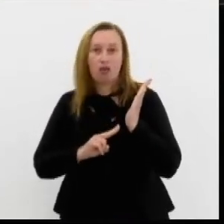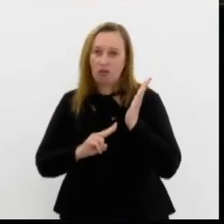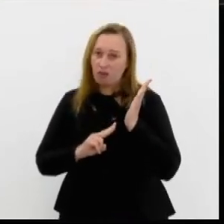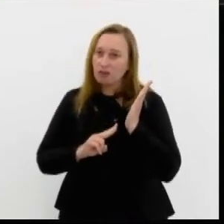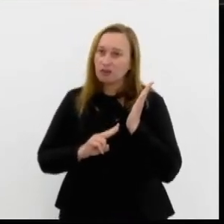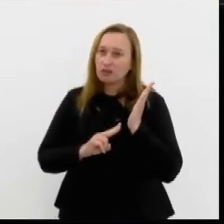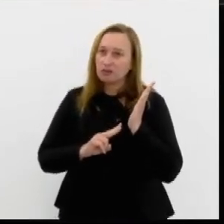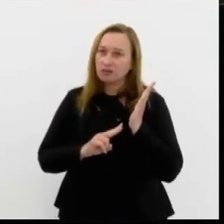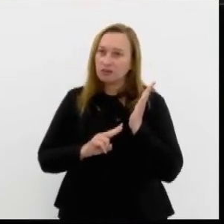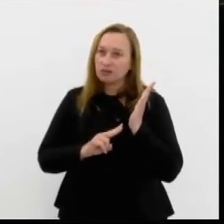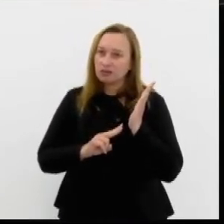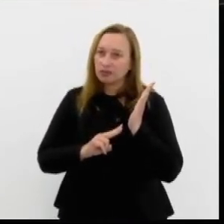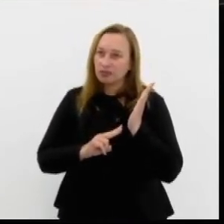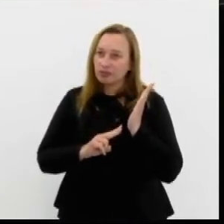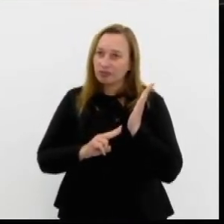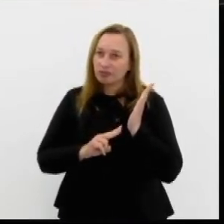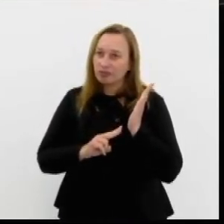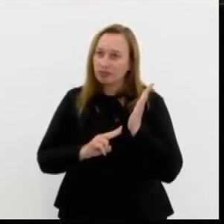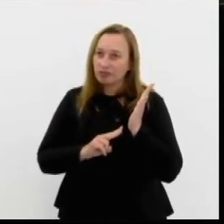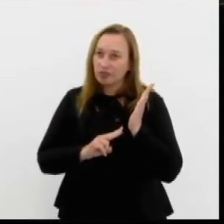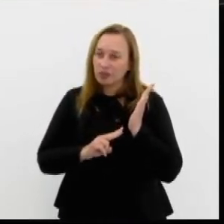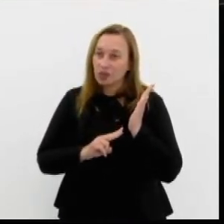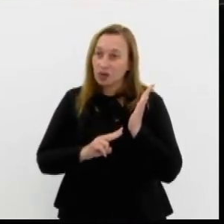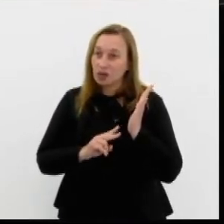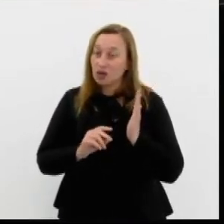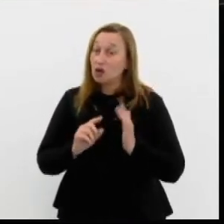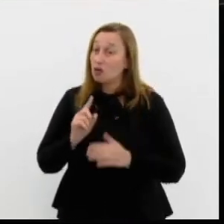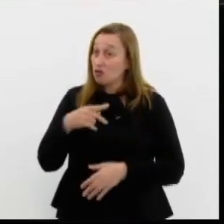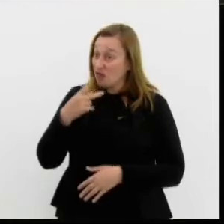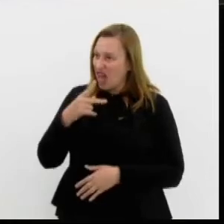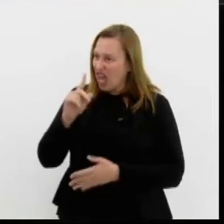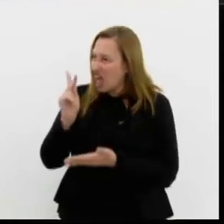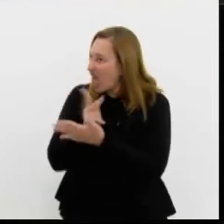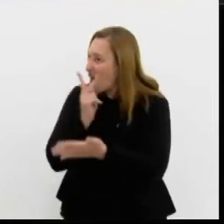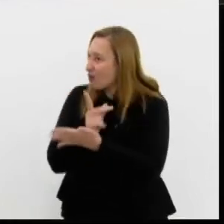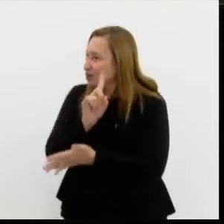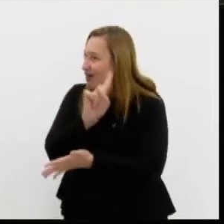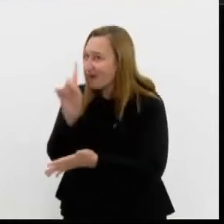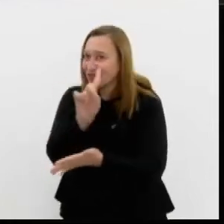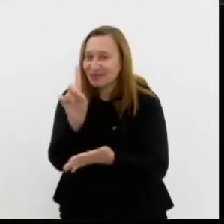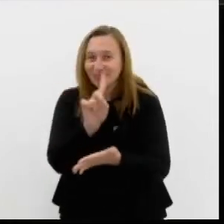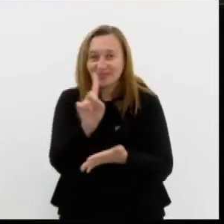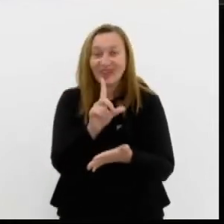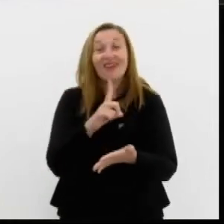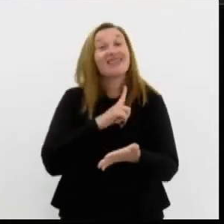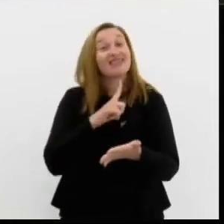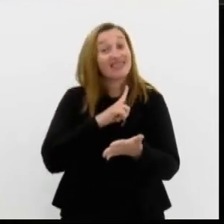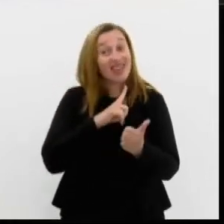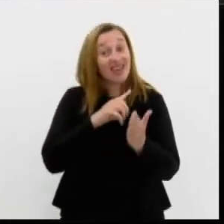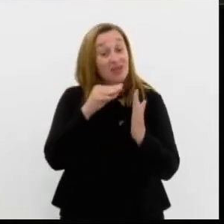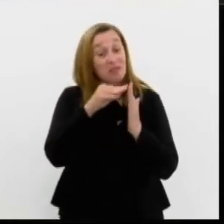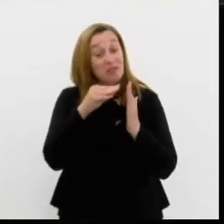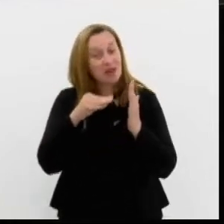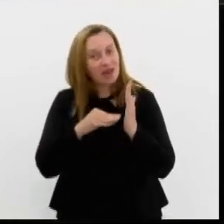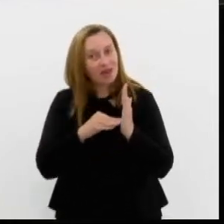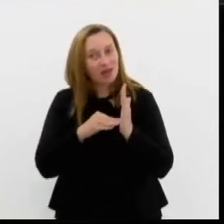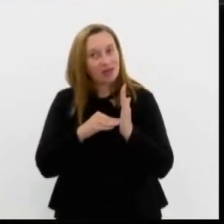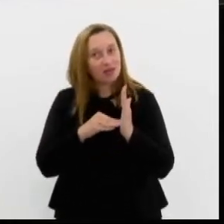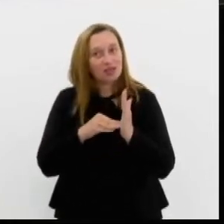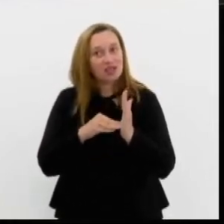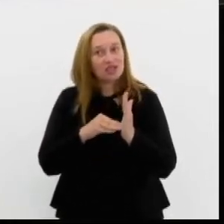Isso não foi, repito, um erro. Tem método. Muitos